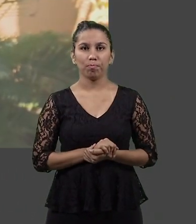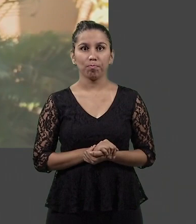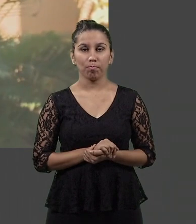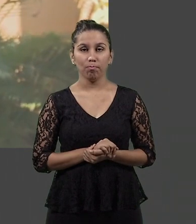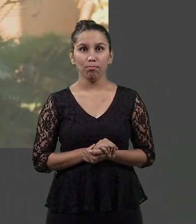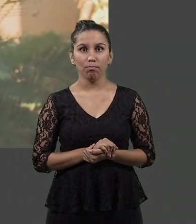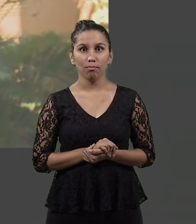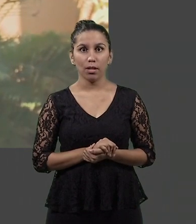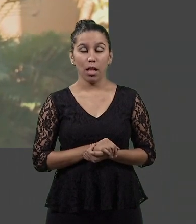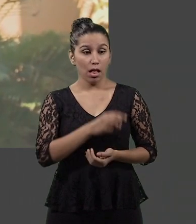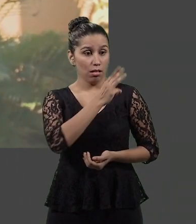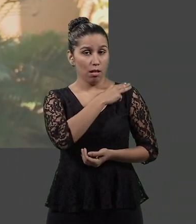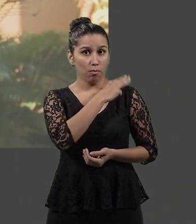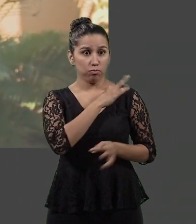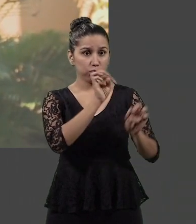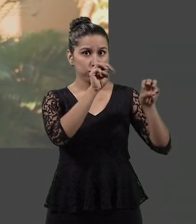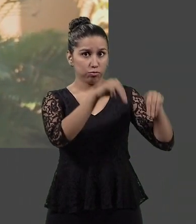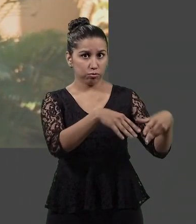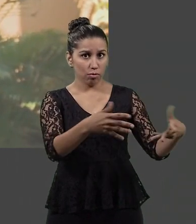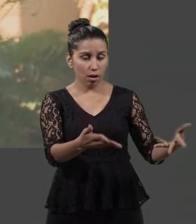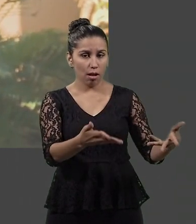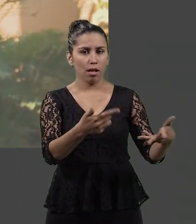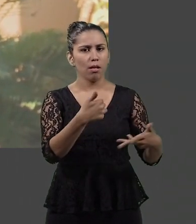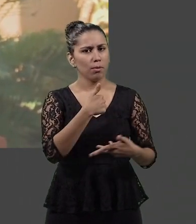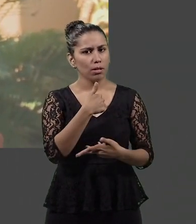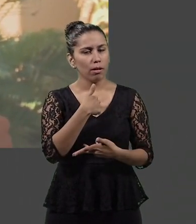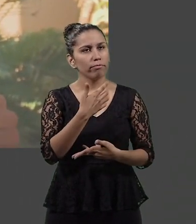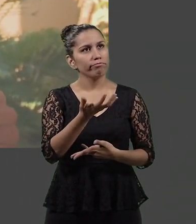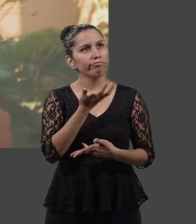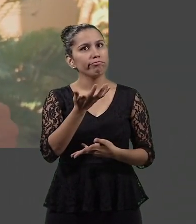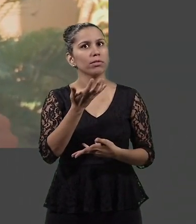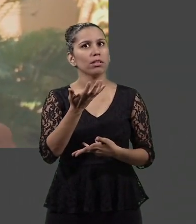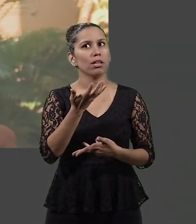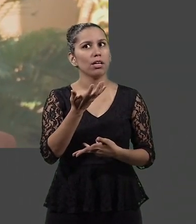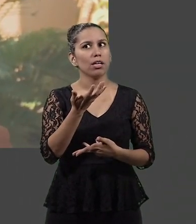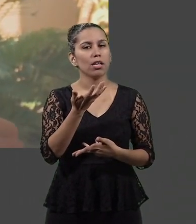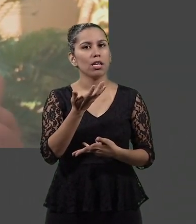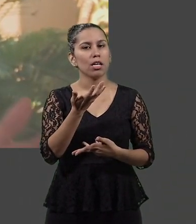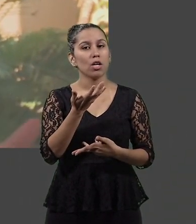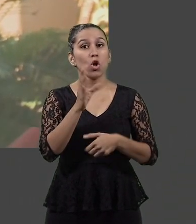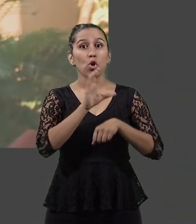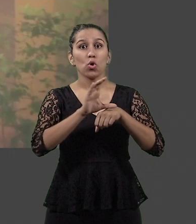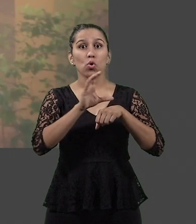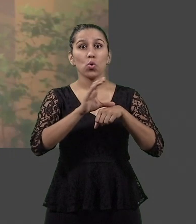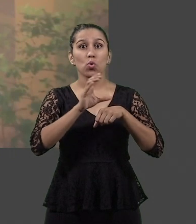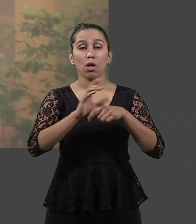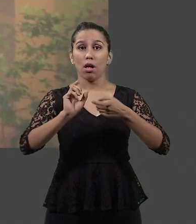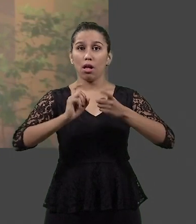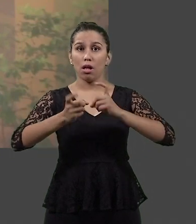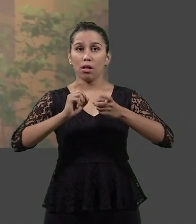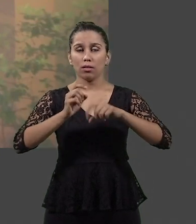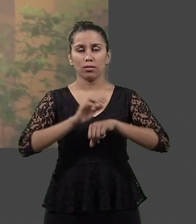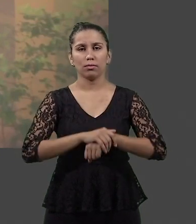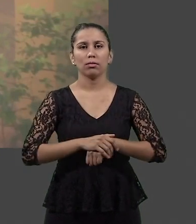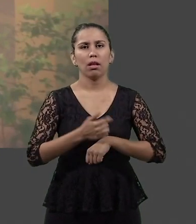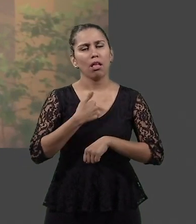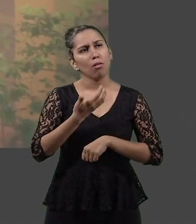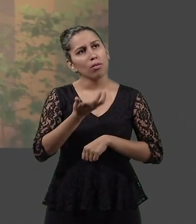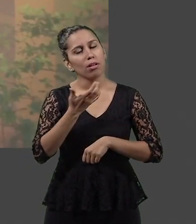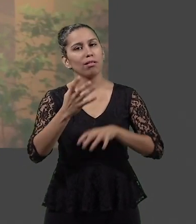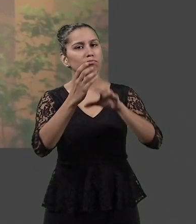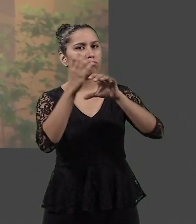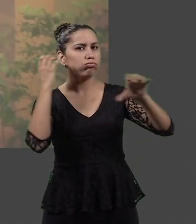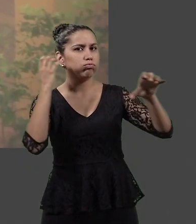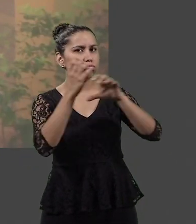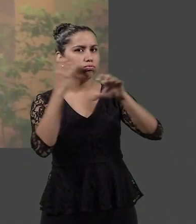escola, dos projetos que eles passam aqui, eu quero fazer a faculdade de administração. Eu pretendo fazer engenharia